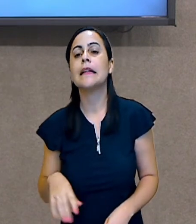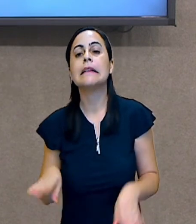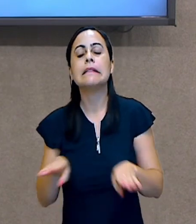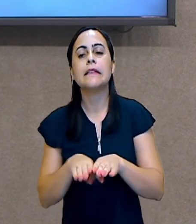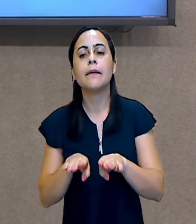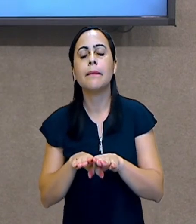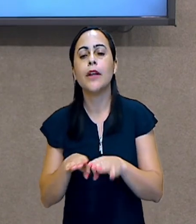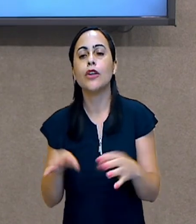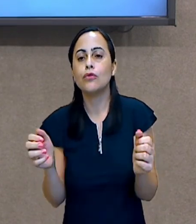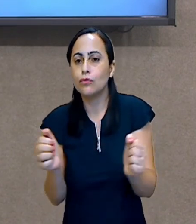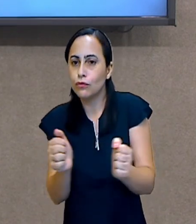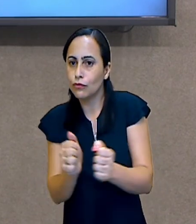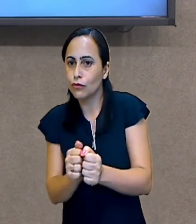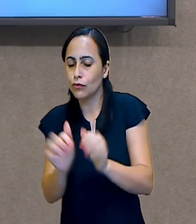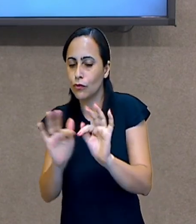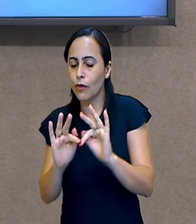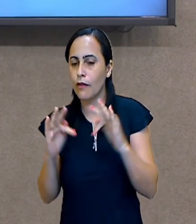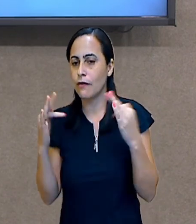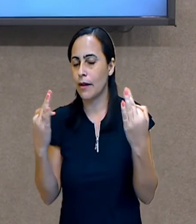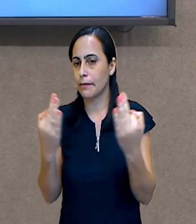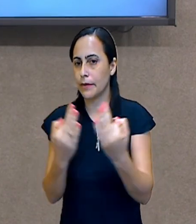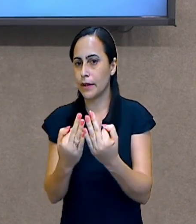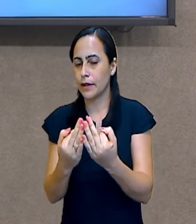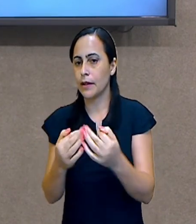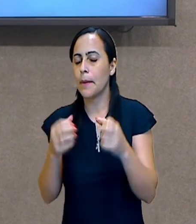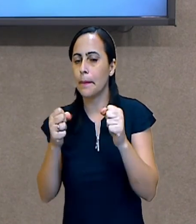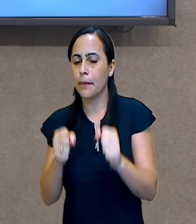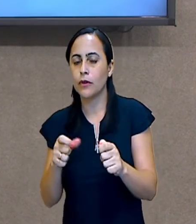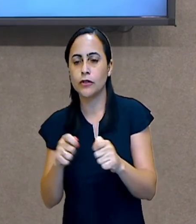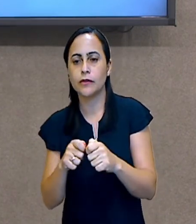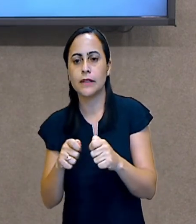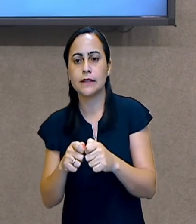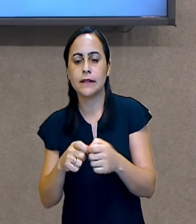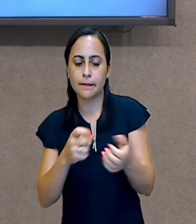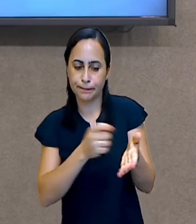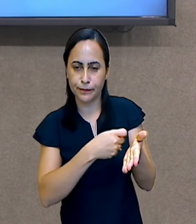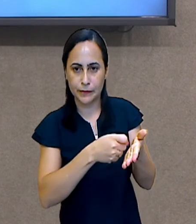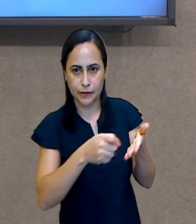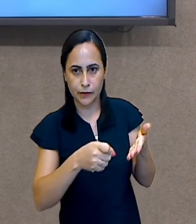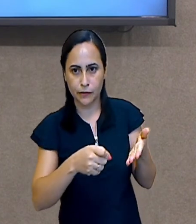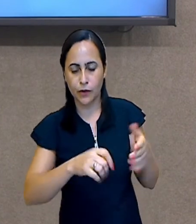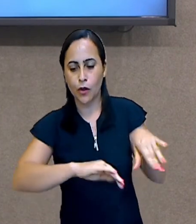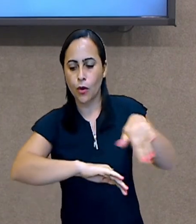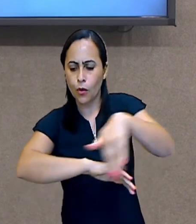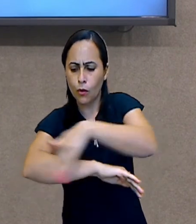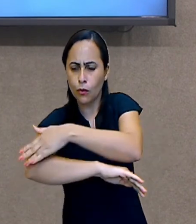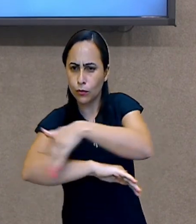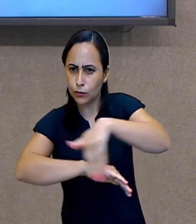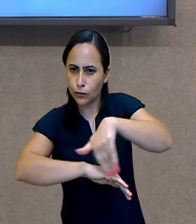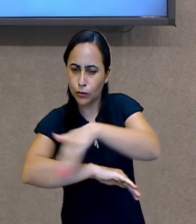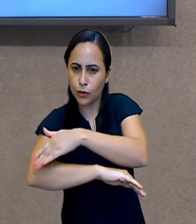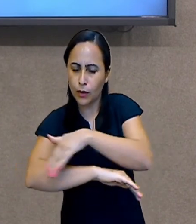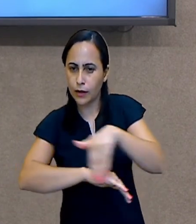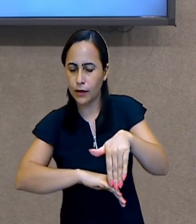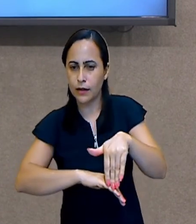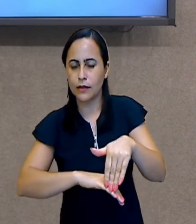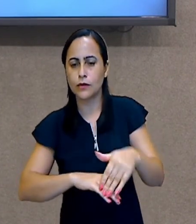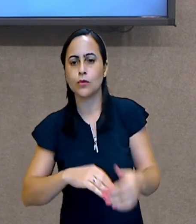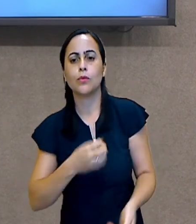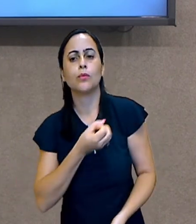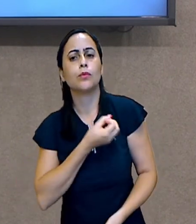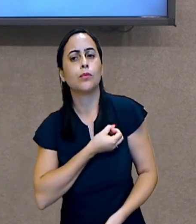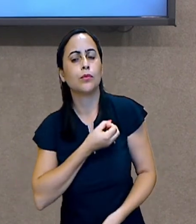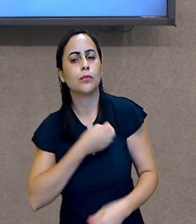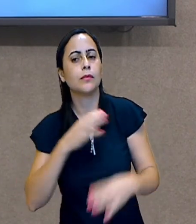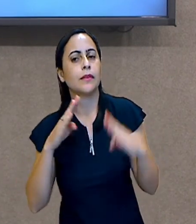podem estar fazendo o endereço que vocês moram, o nome da sua rua, o número da sua casa,